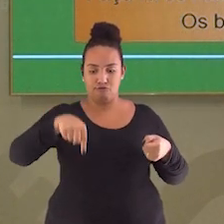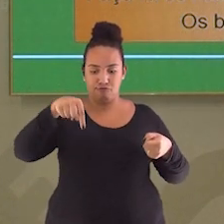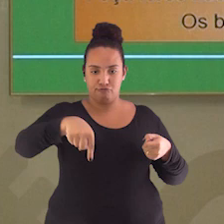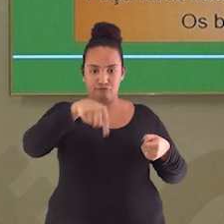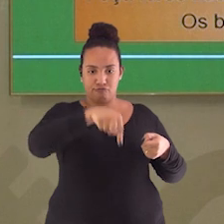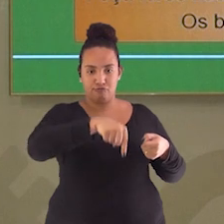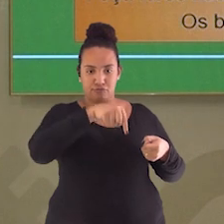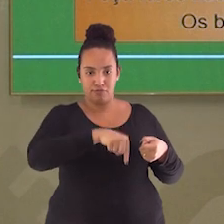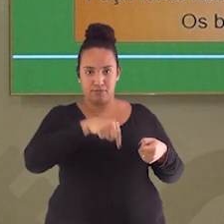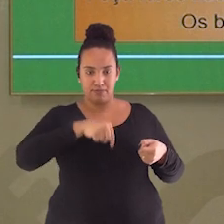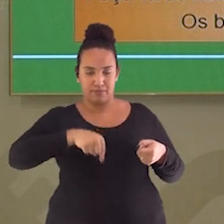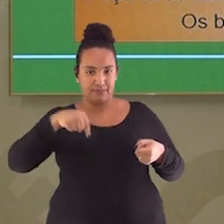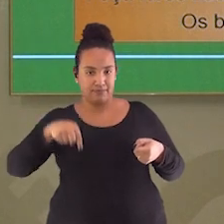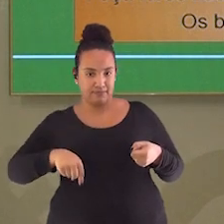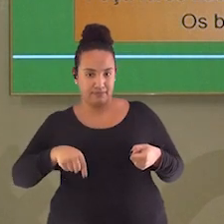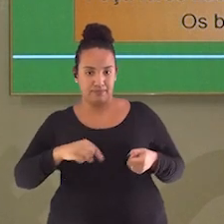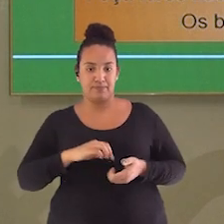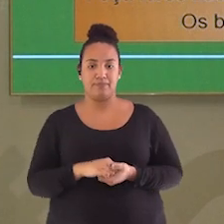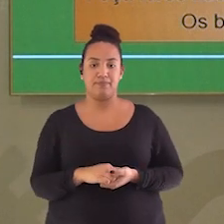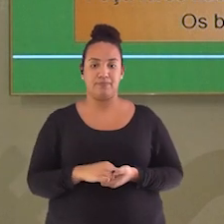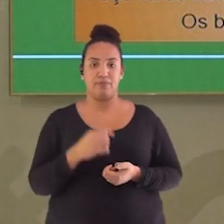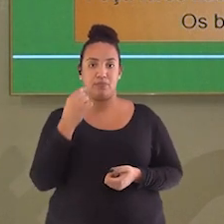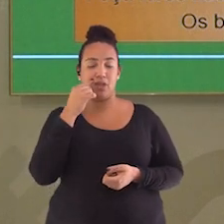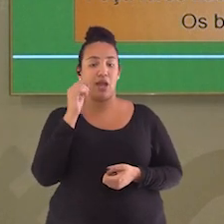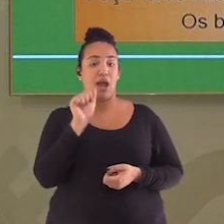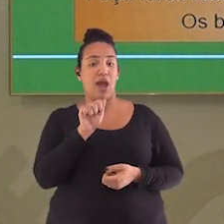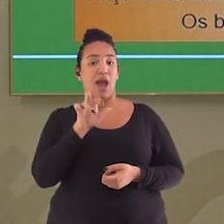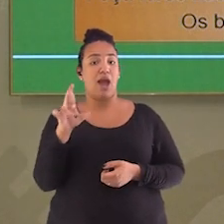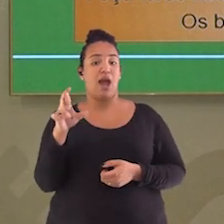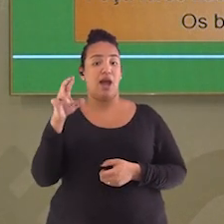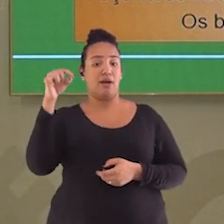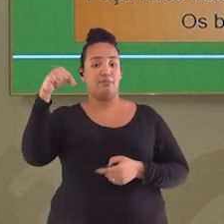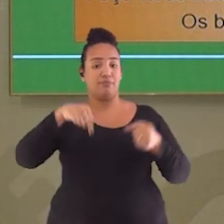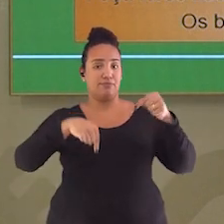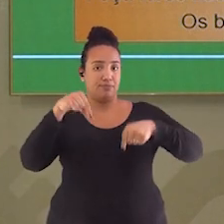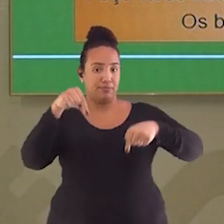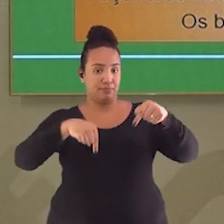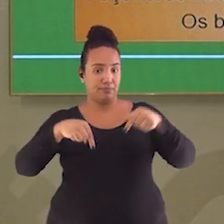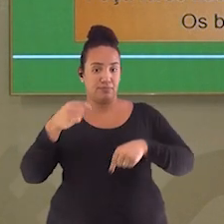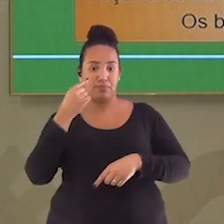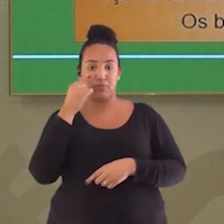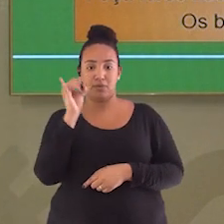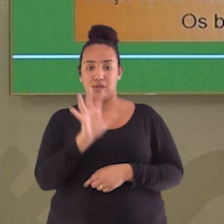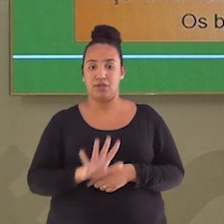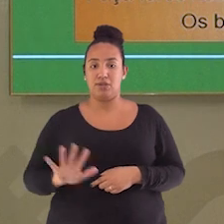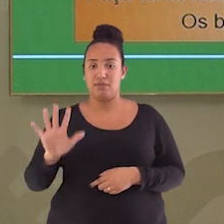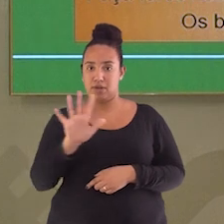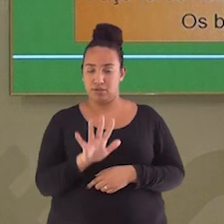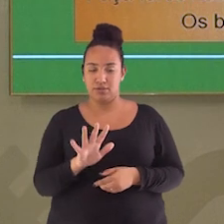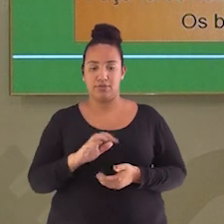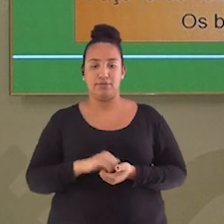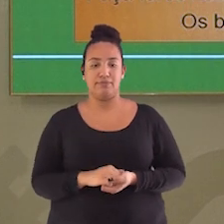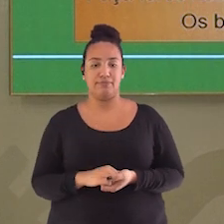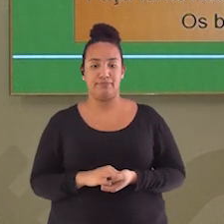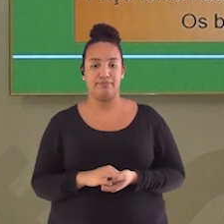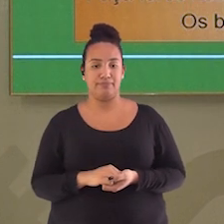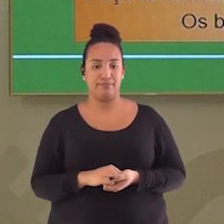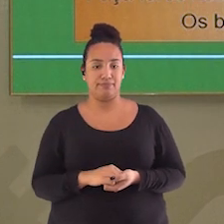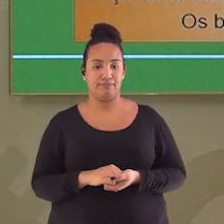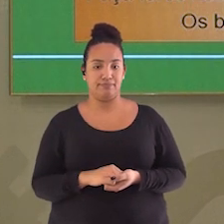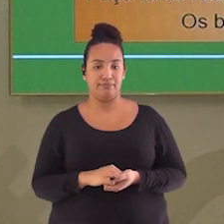ou seja, os do topo, tá? Para ter circulação de ar. Então, ali, na primeira foto, está furando as laterais, a parte de cima,